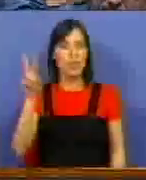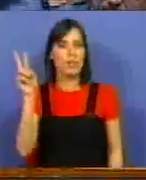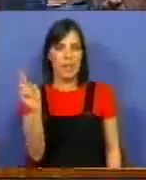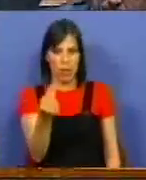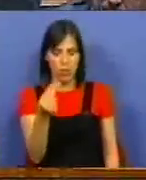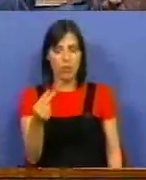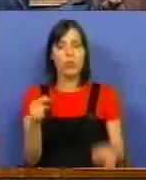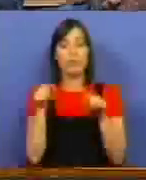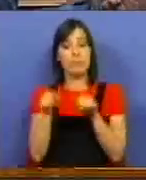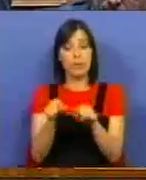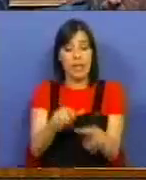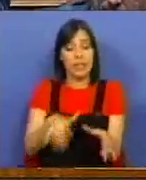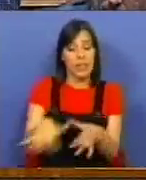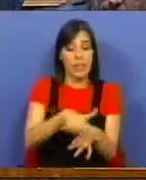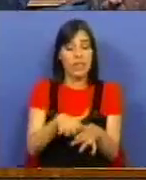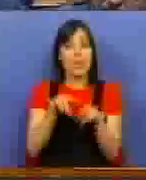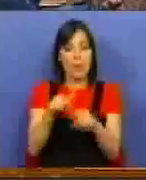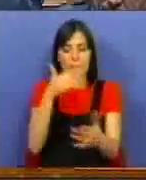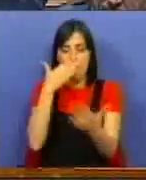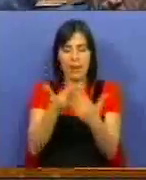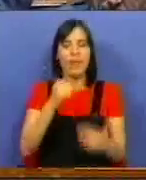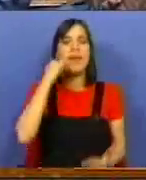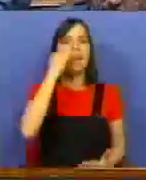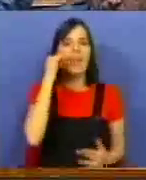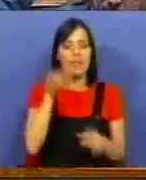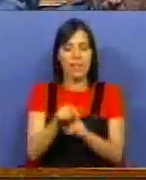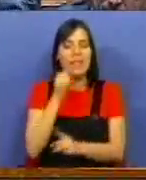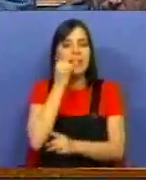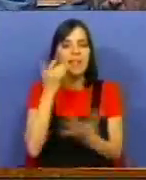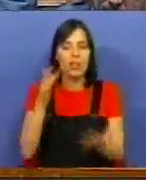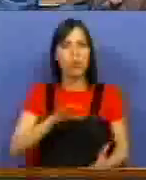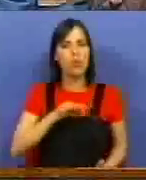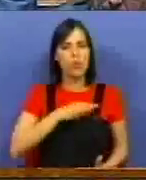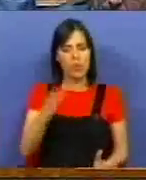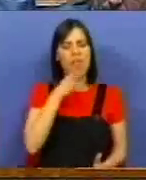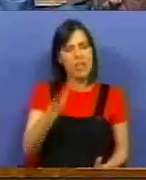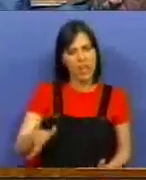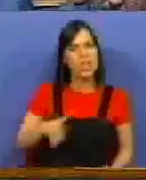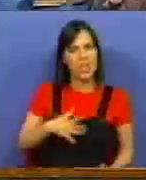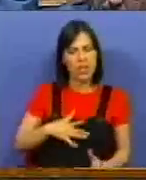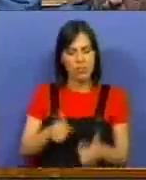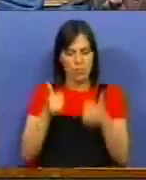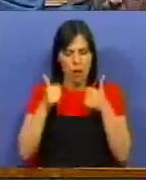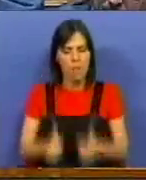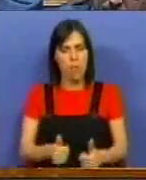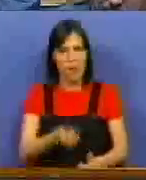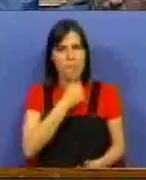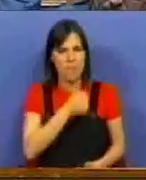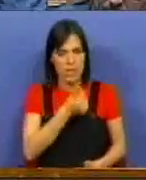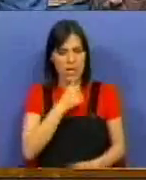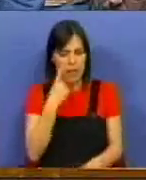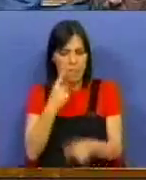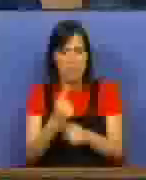euros e, nesse contexto, perante a gravidade desta crise, o Sr. vem-nos dizer que é uma boa medida